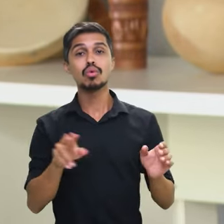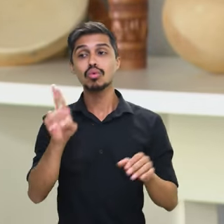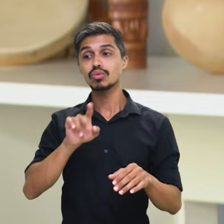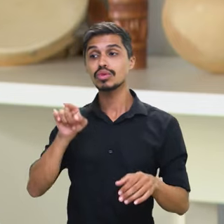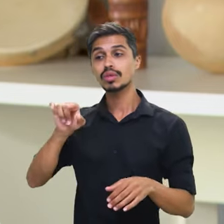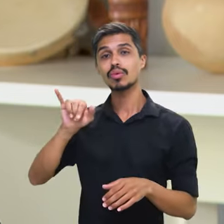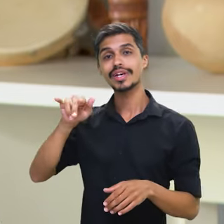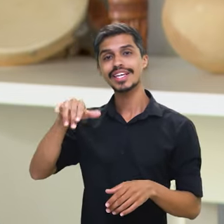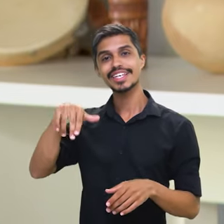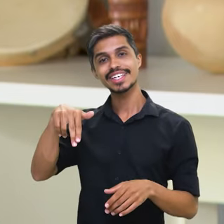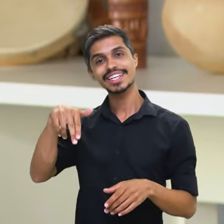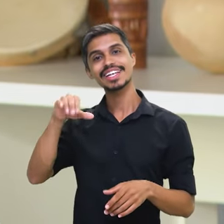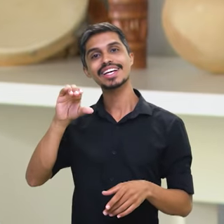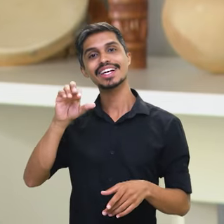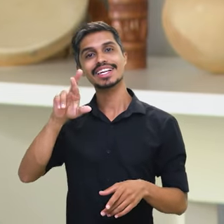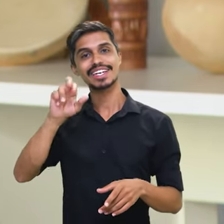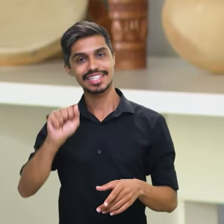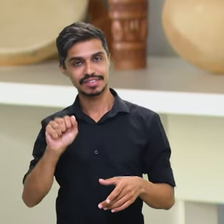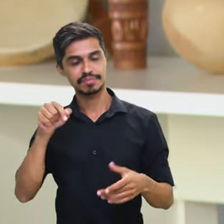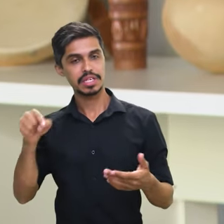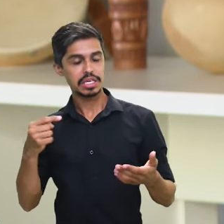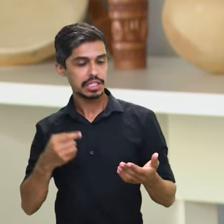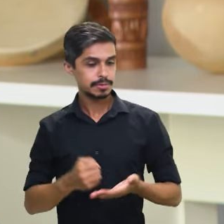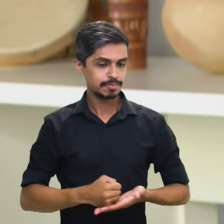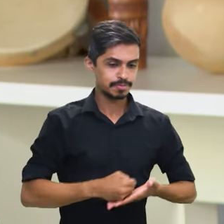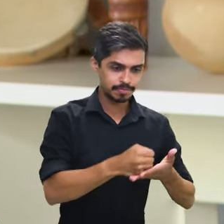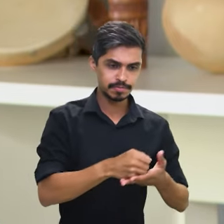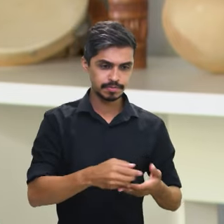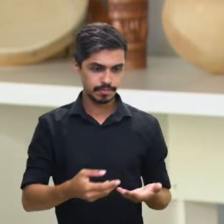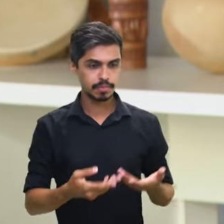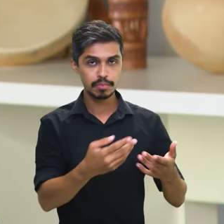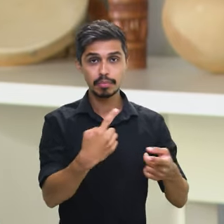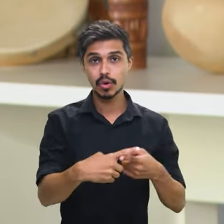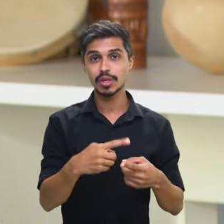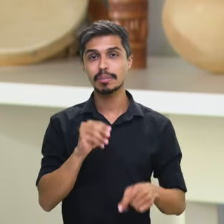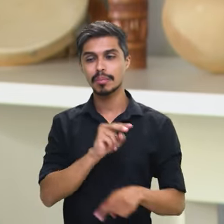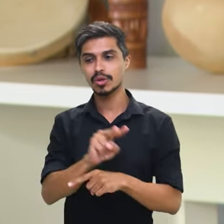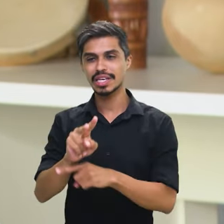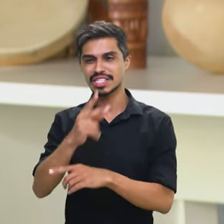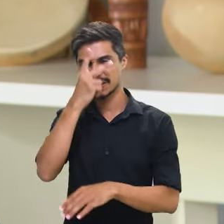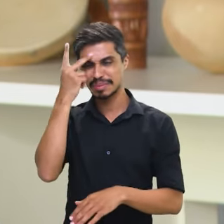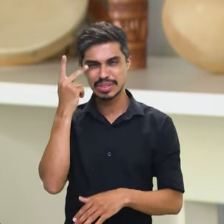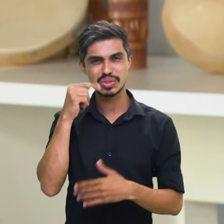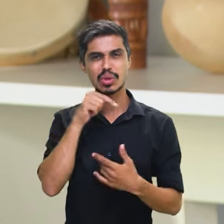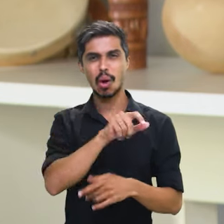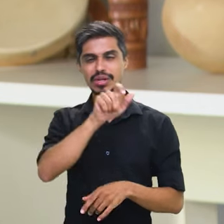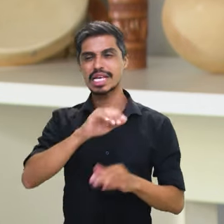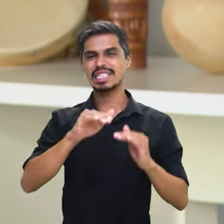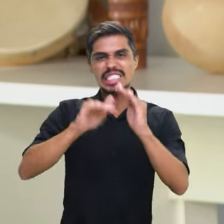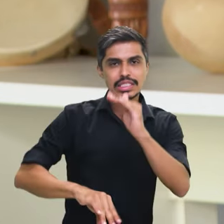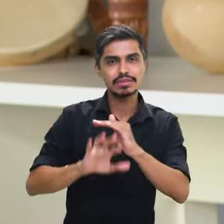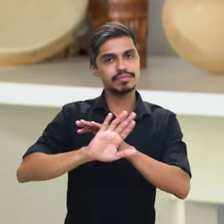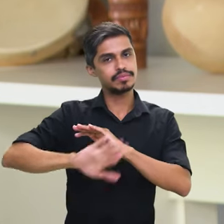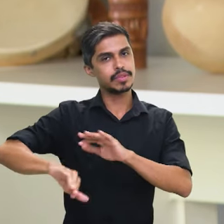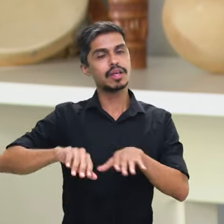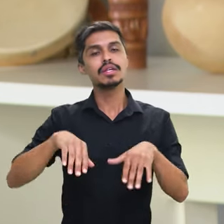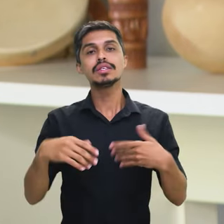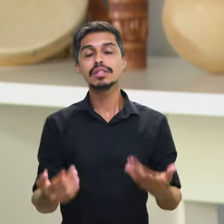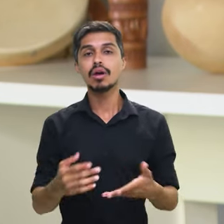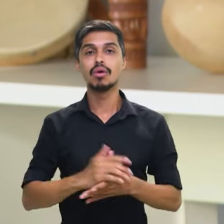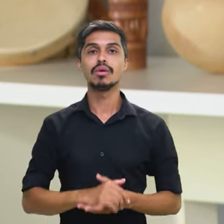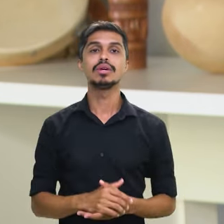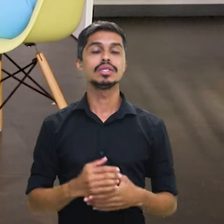aceleradas. Isso tudo vai compor um sistema de proteção ao desigual, de estímulo ao desigual de crescer